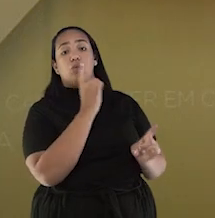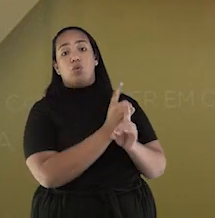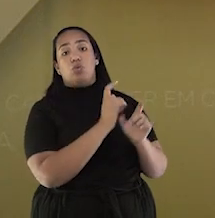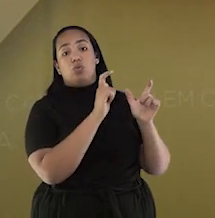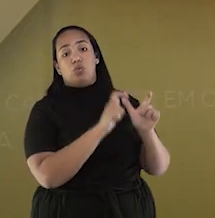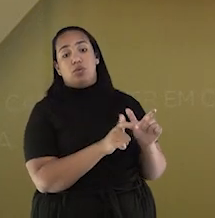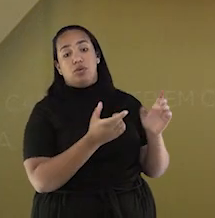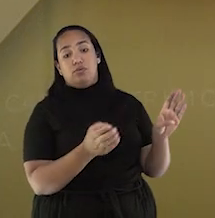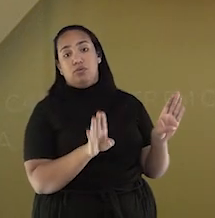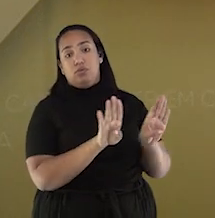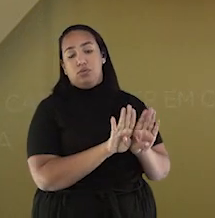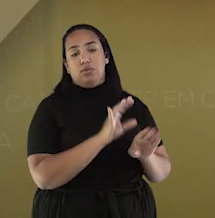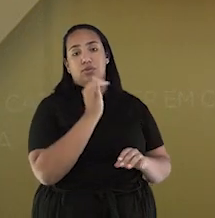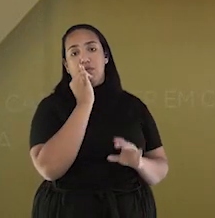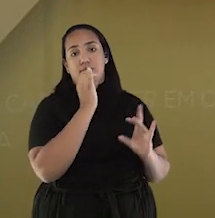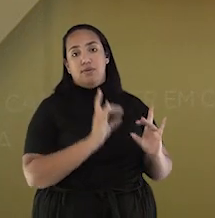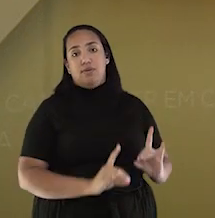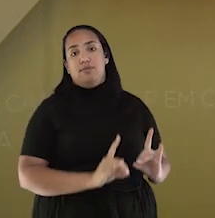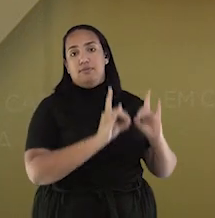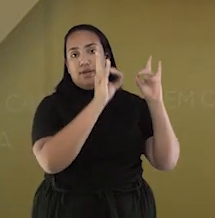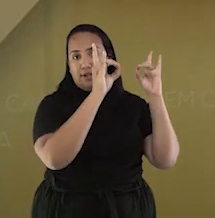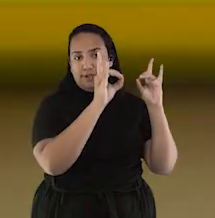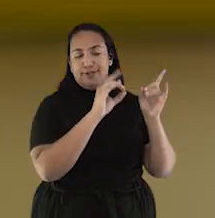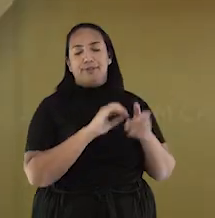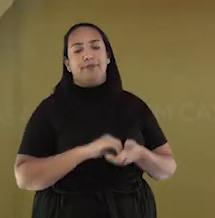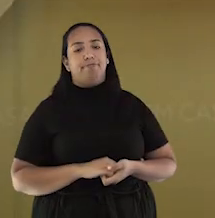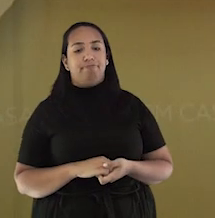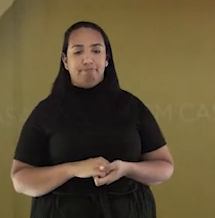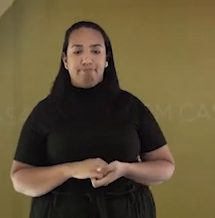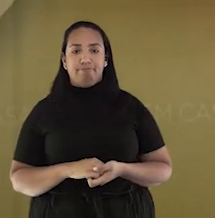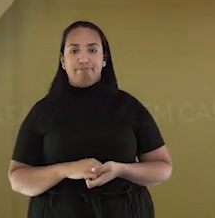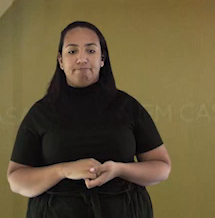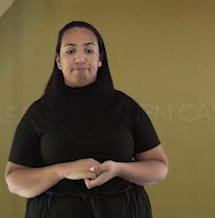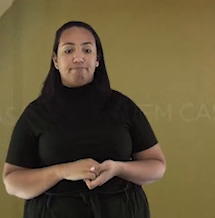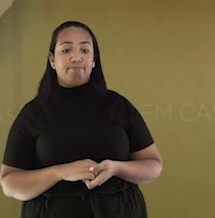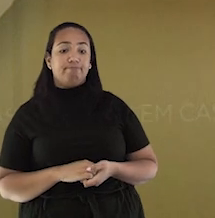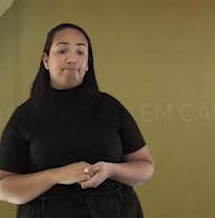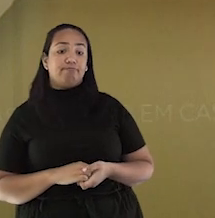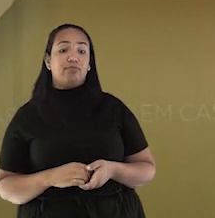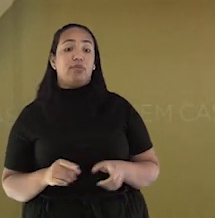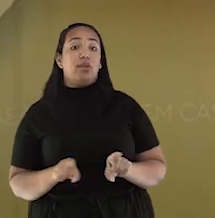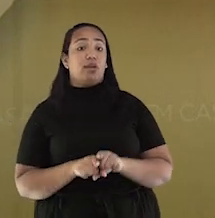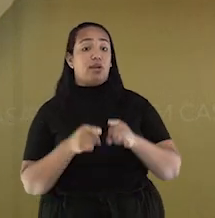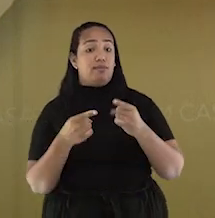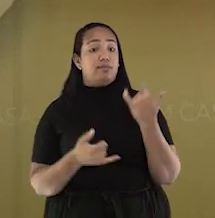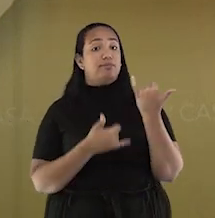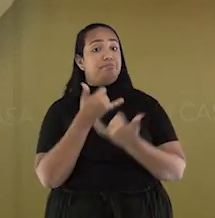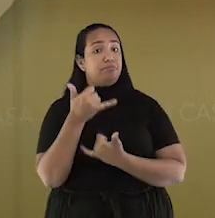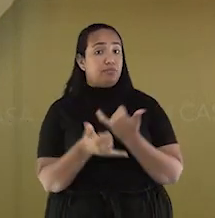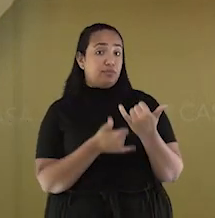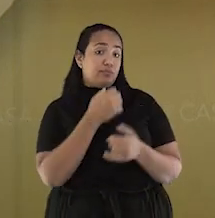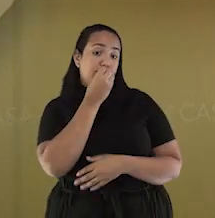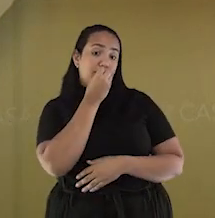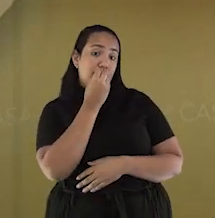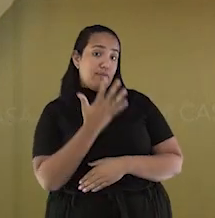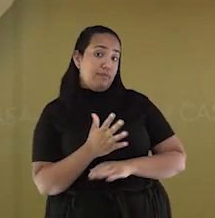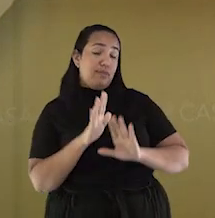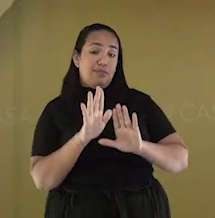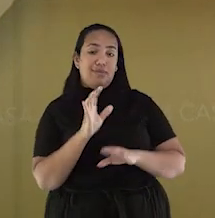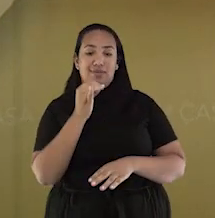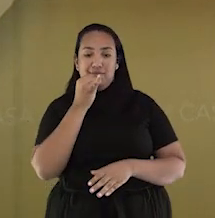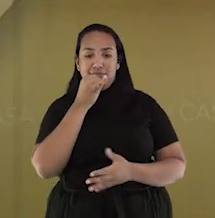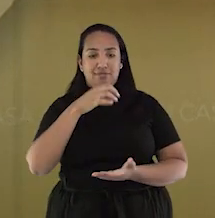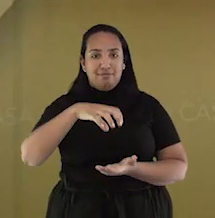por exemplo, em prédios, apartamentos. Ah, e ao brincar é sempre bom. Só que soltar